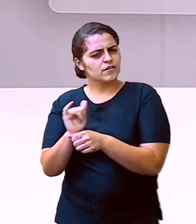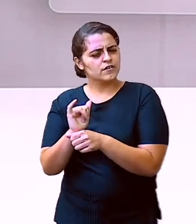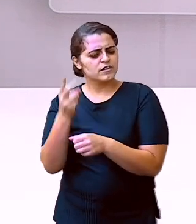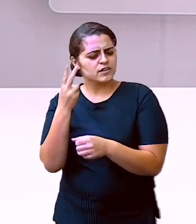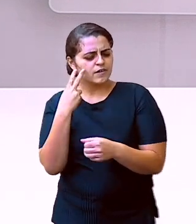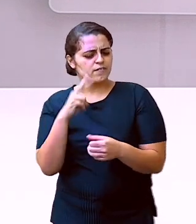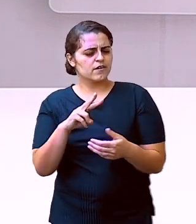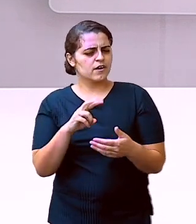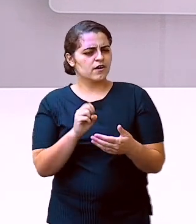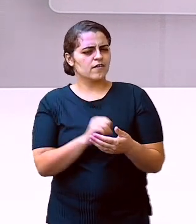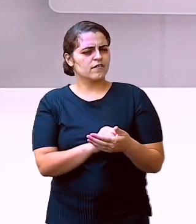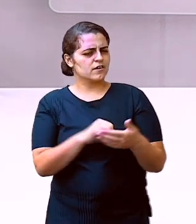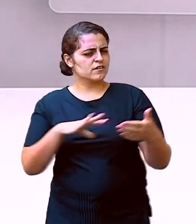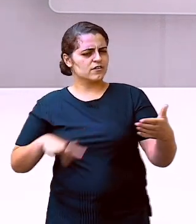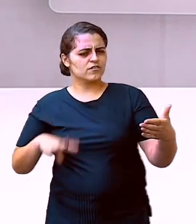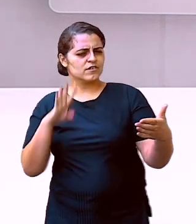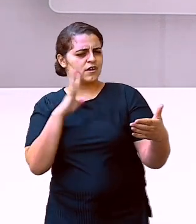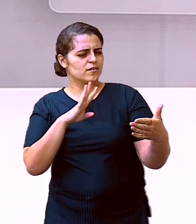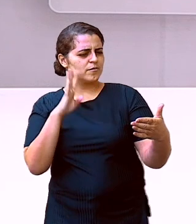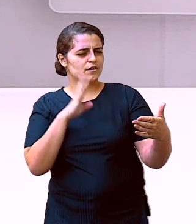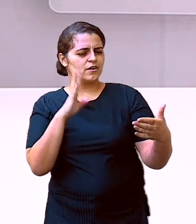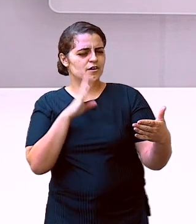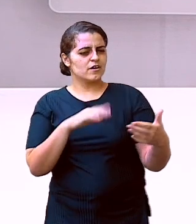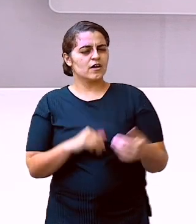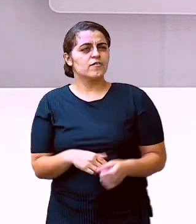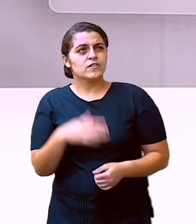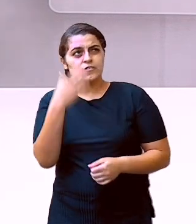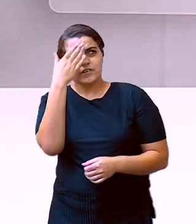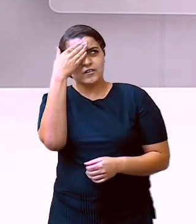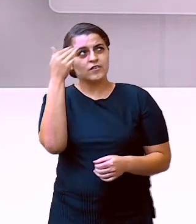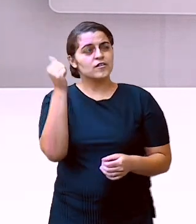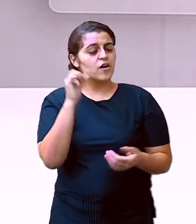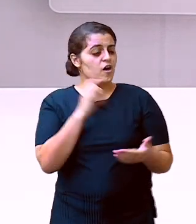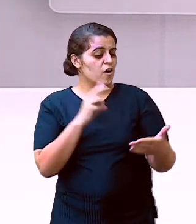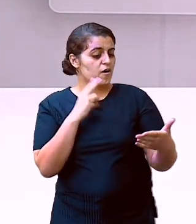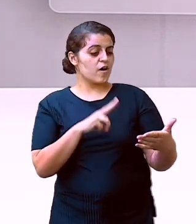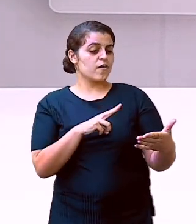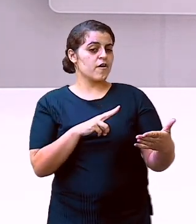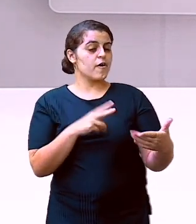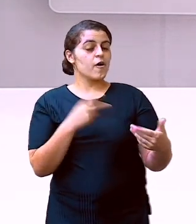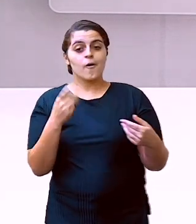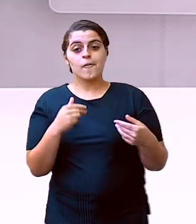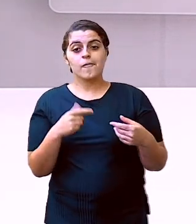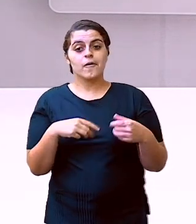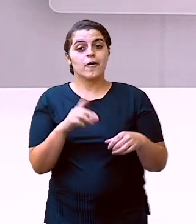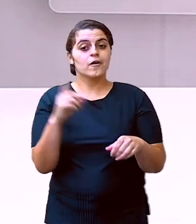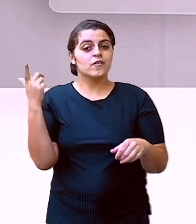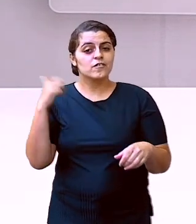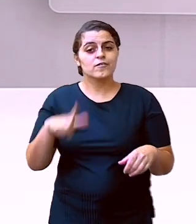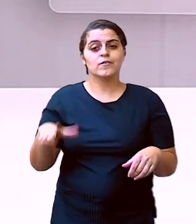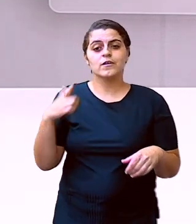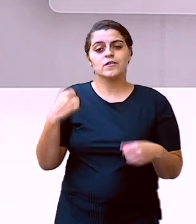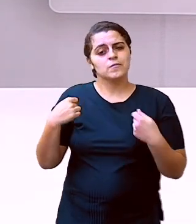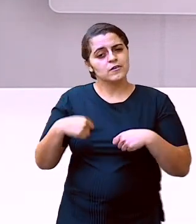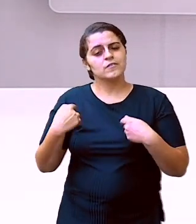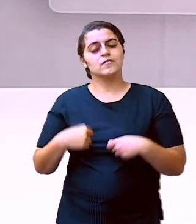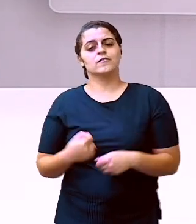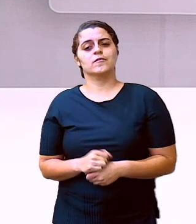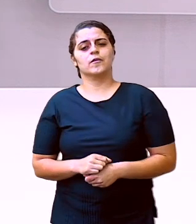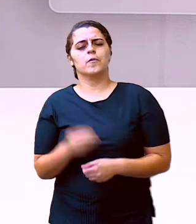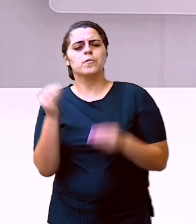todas as aulas. Talvez você tenha perdido alguma. E lá você vai poder ver quantas vezes você quiser.